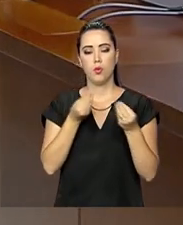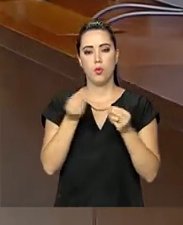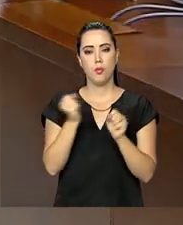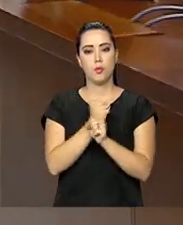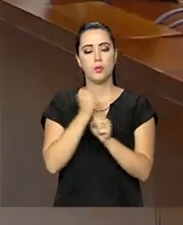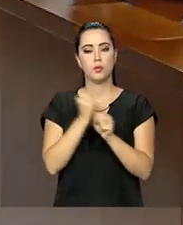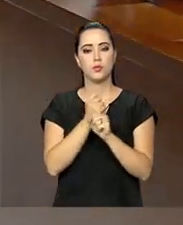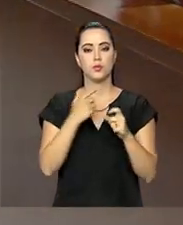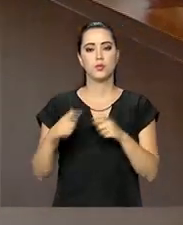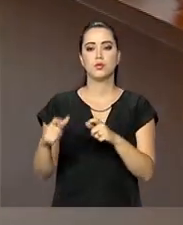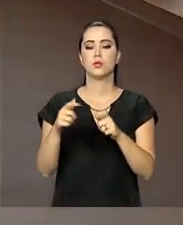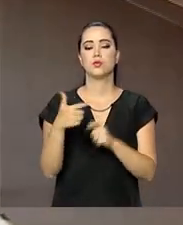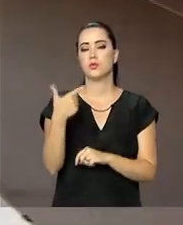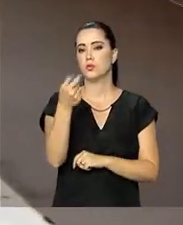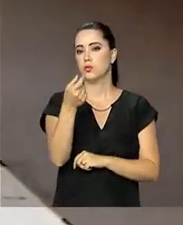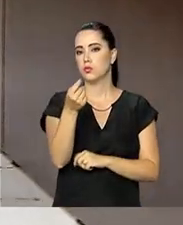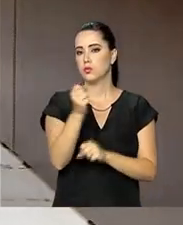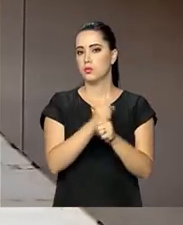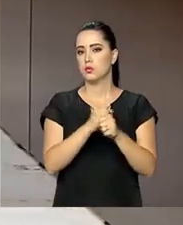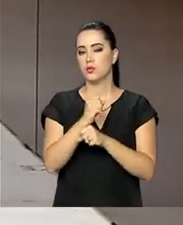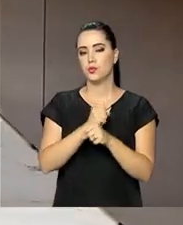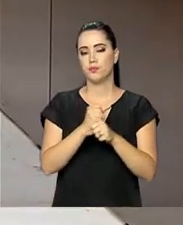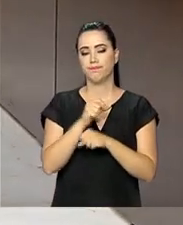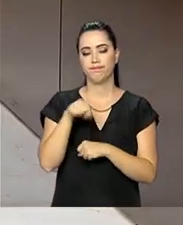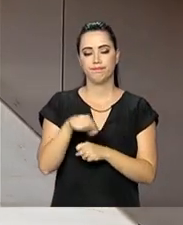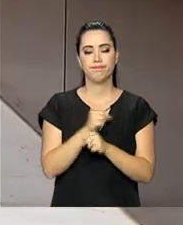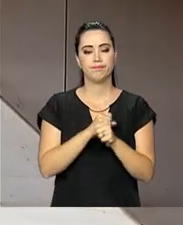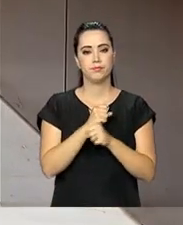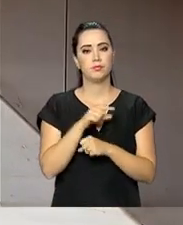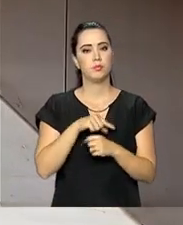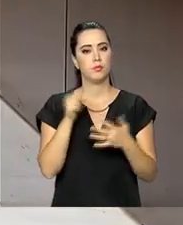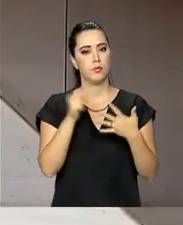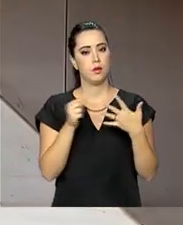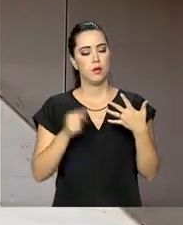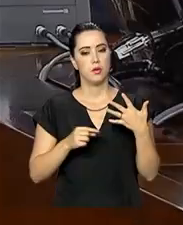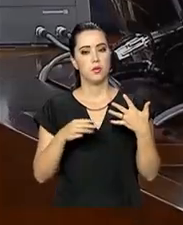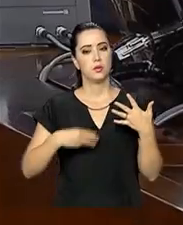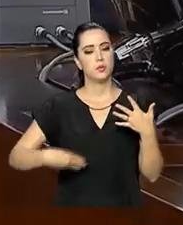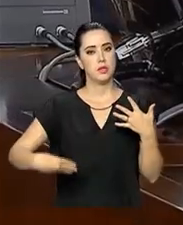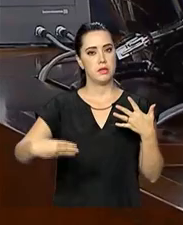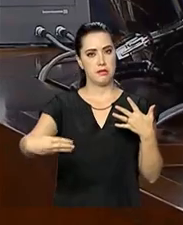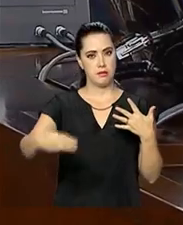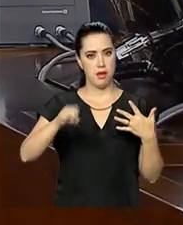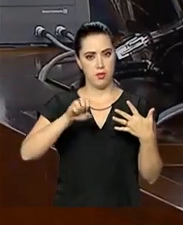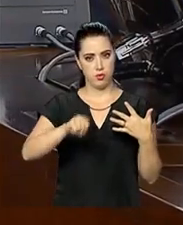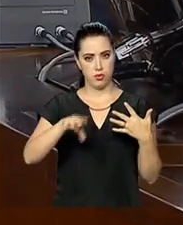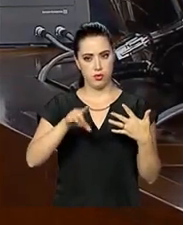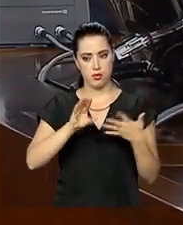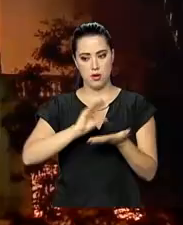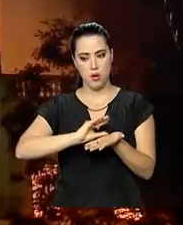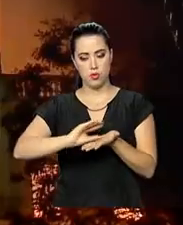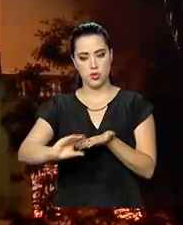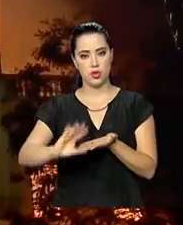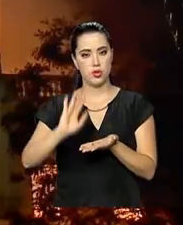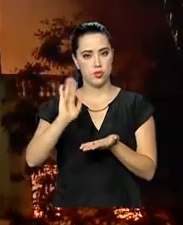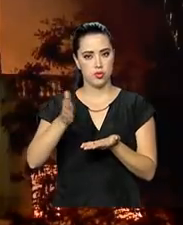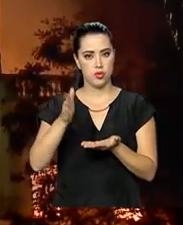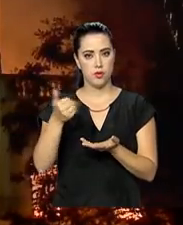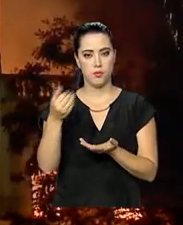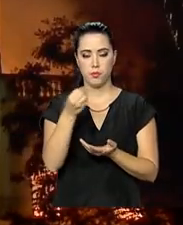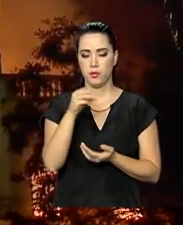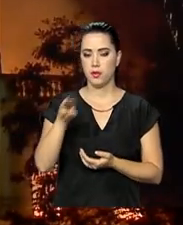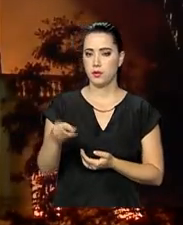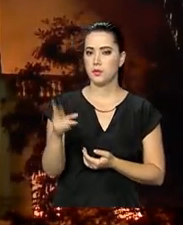que completou 200 anos em 2018. Entre elas, o Ministério da Educação anunciou o repasse imediato de 10